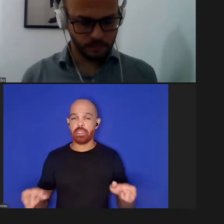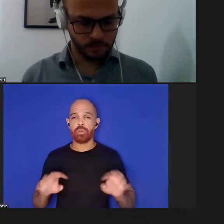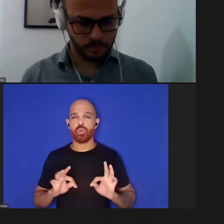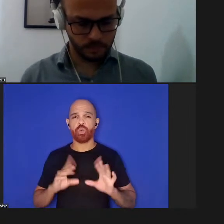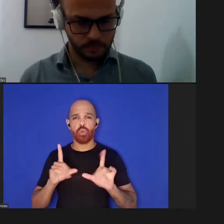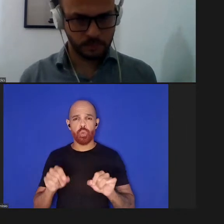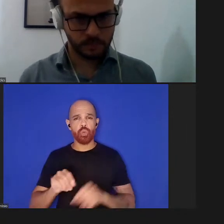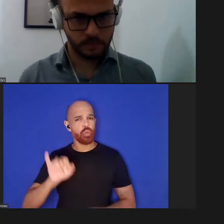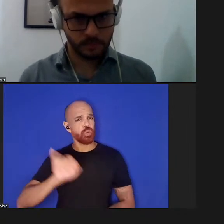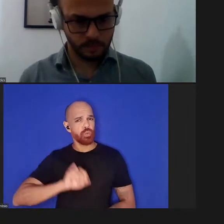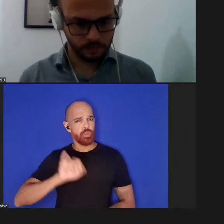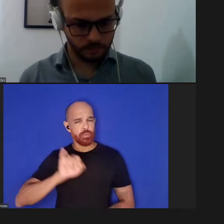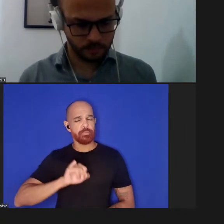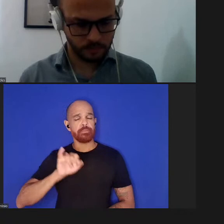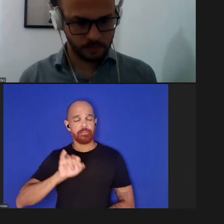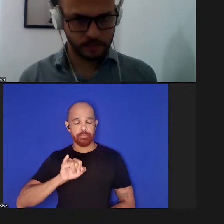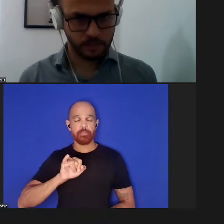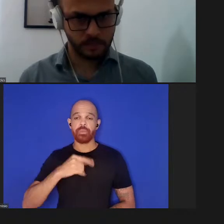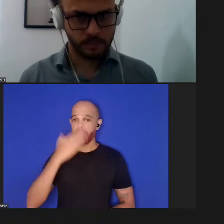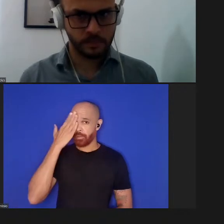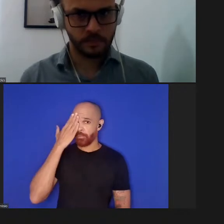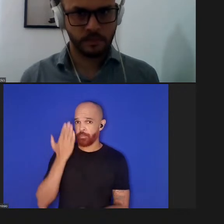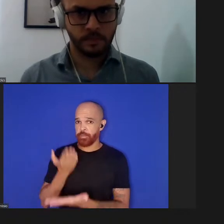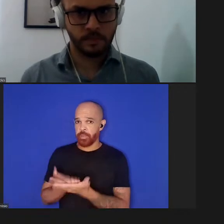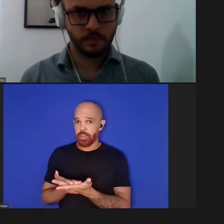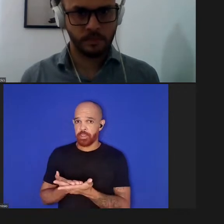importante e eu acredito